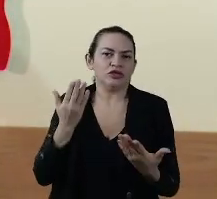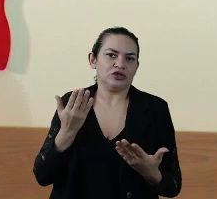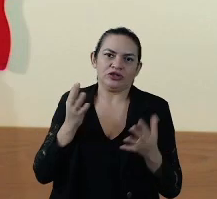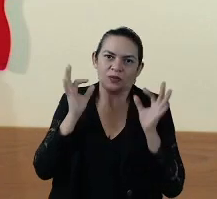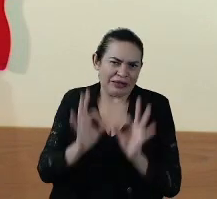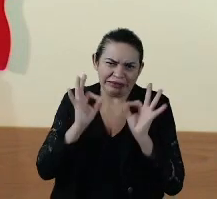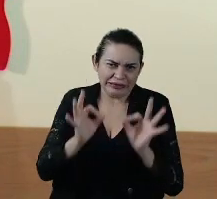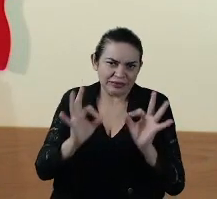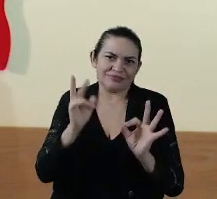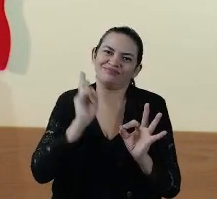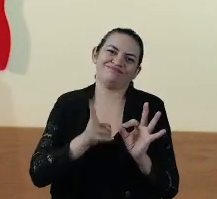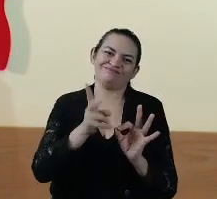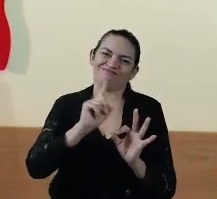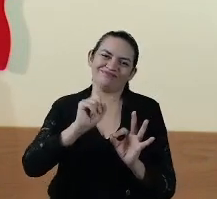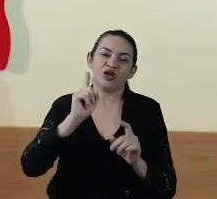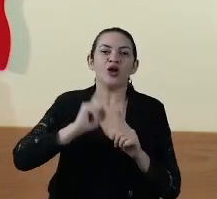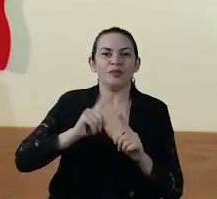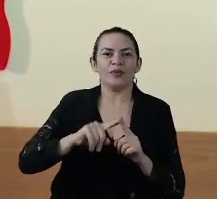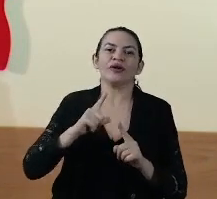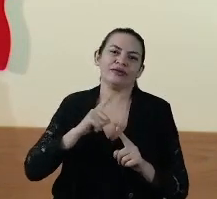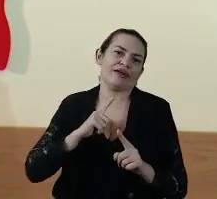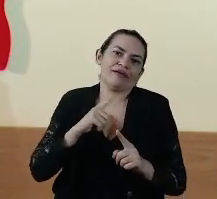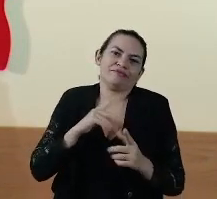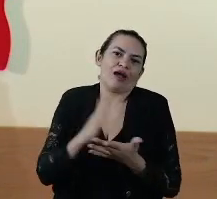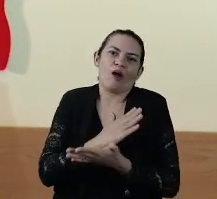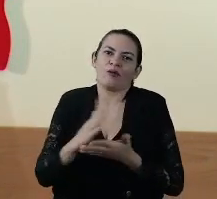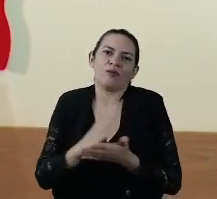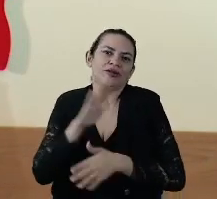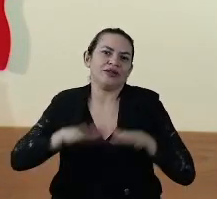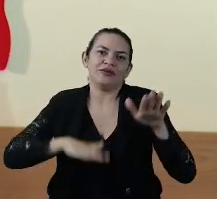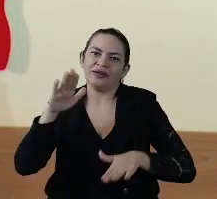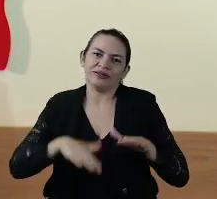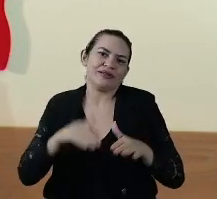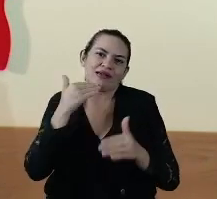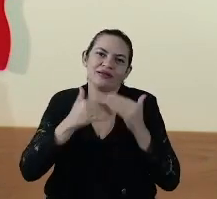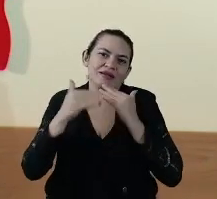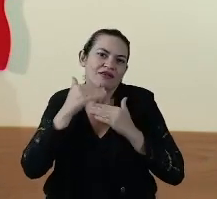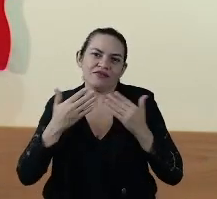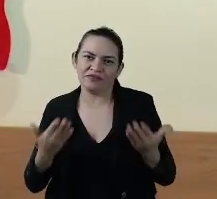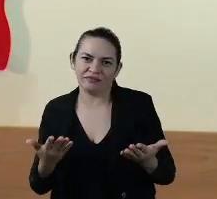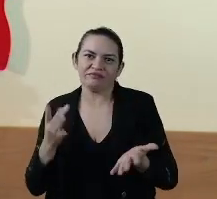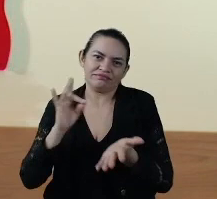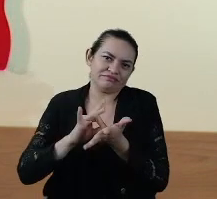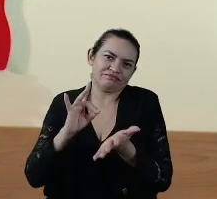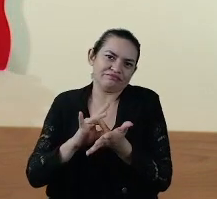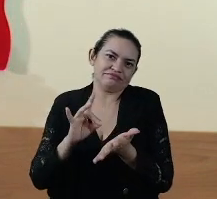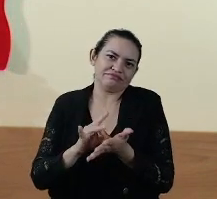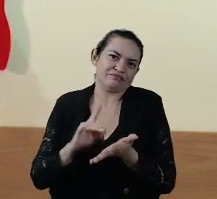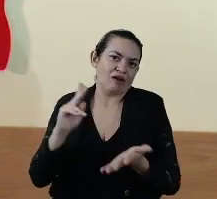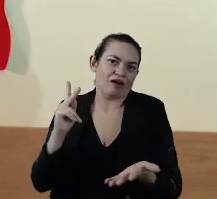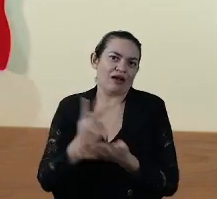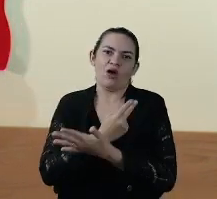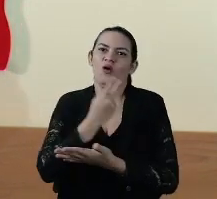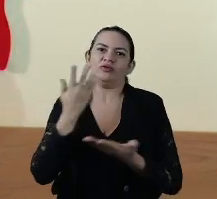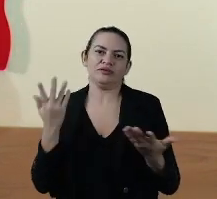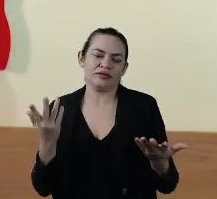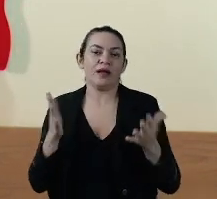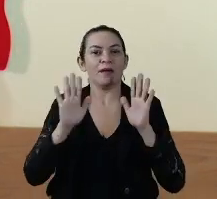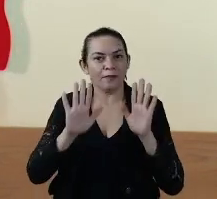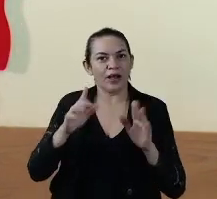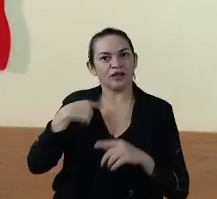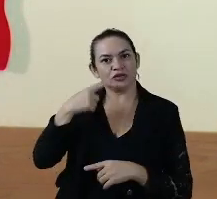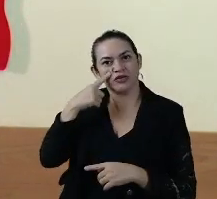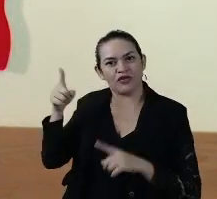acertemos sempre, porque a falibilidade é um atributo humano. Mas estas